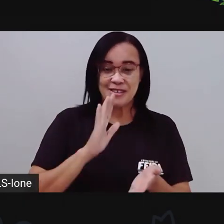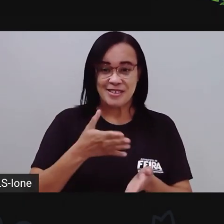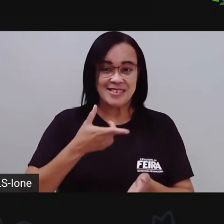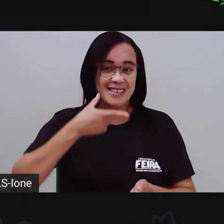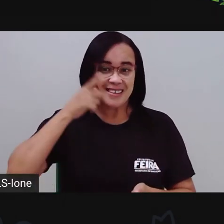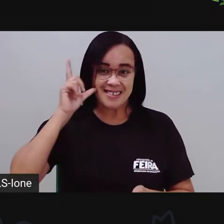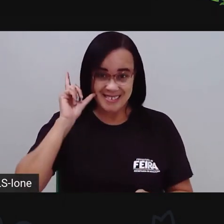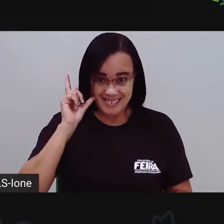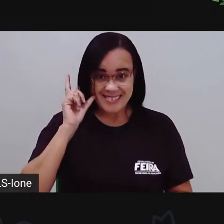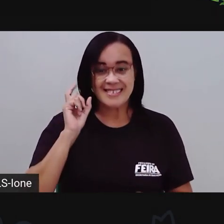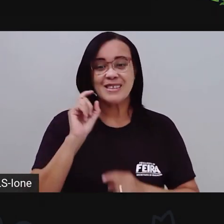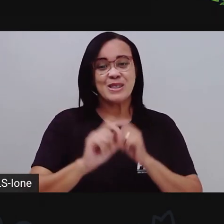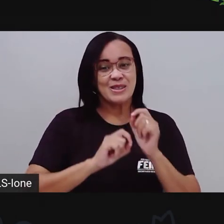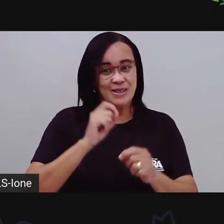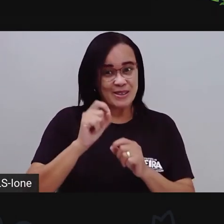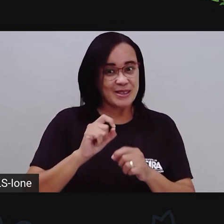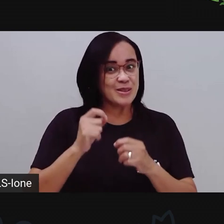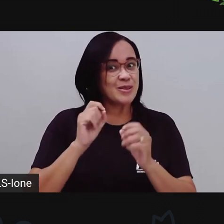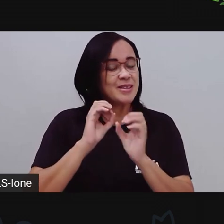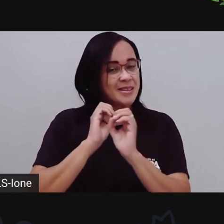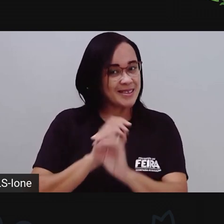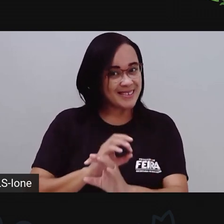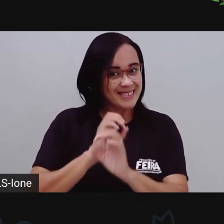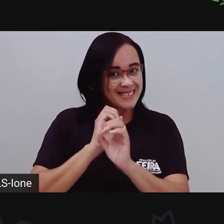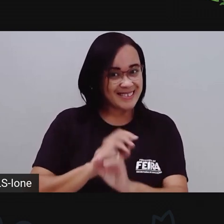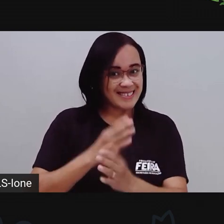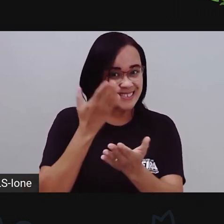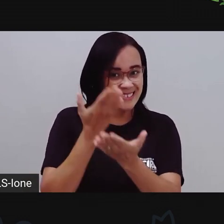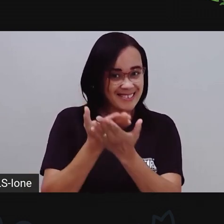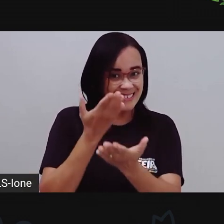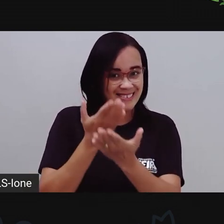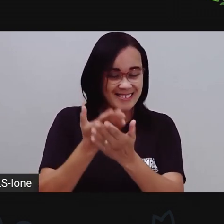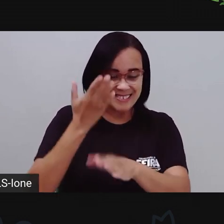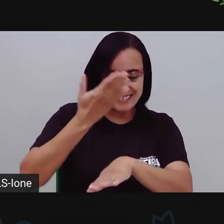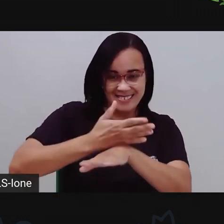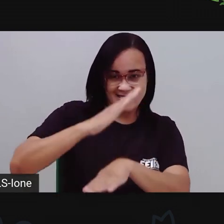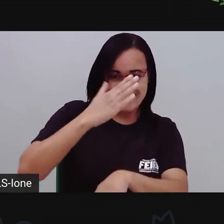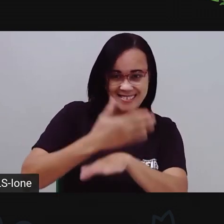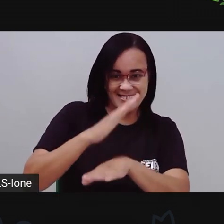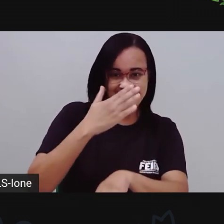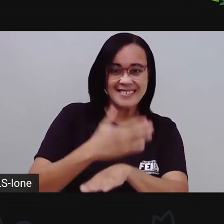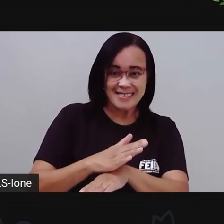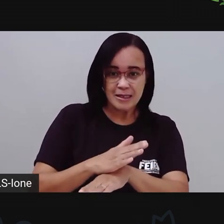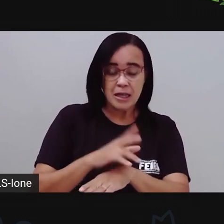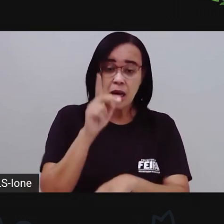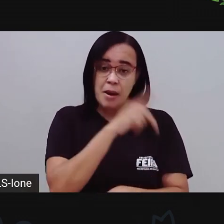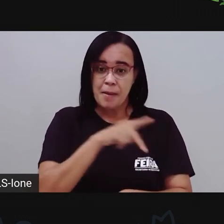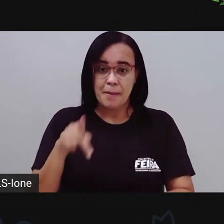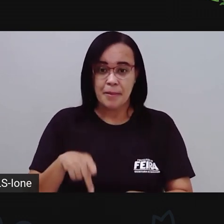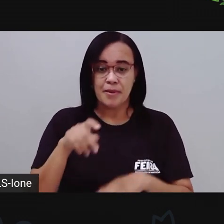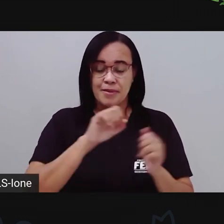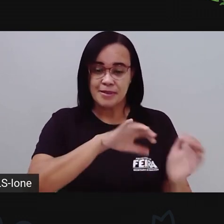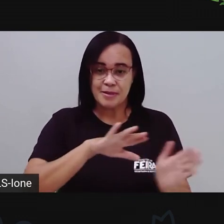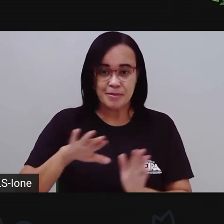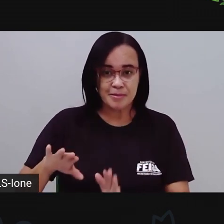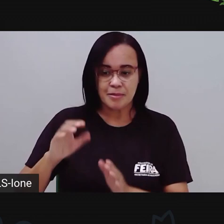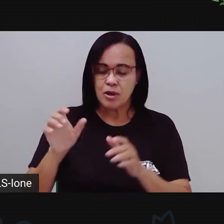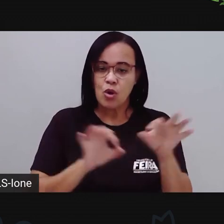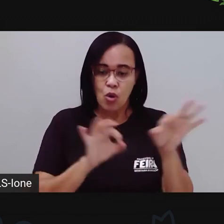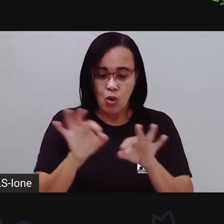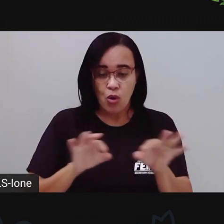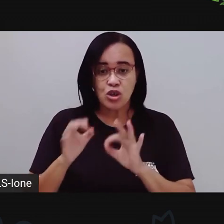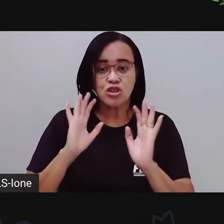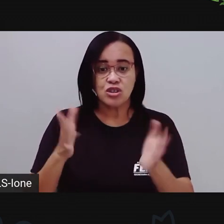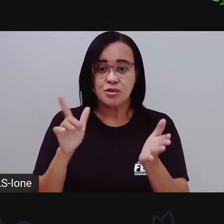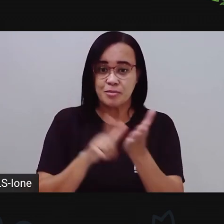anteriormente, né? Vamos para a nossa aula prática, né? E aí a Pró separou aqui os materiais, ó, o papel, né?